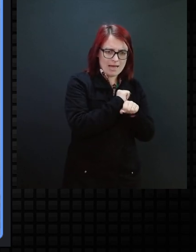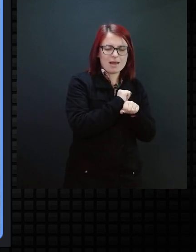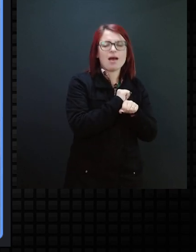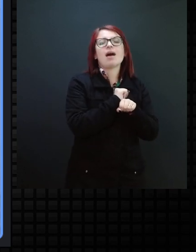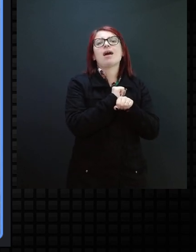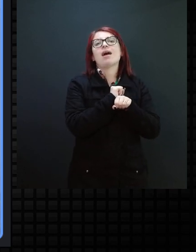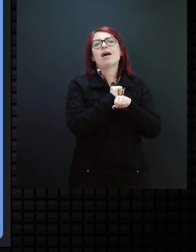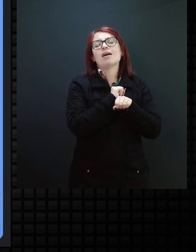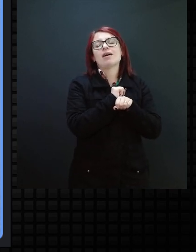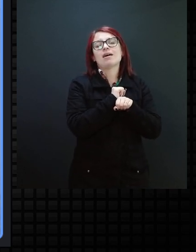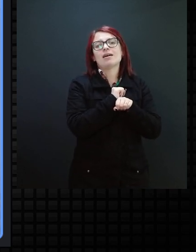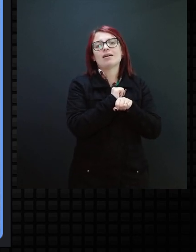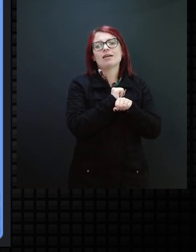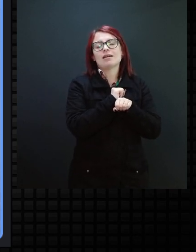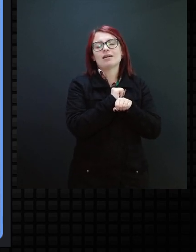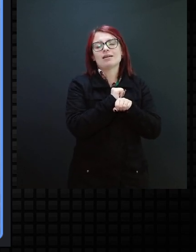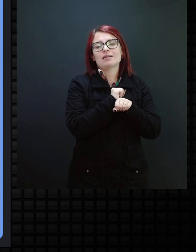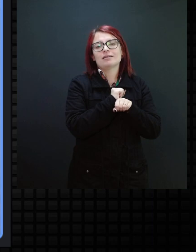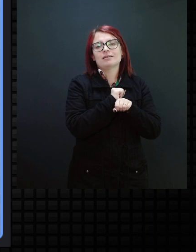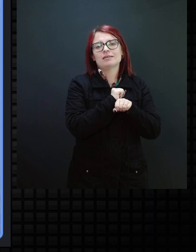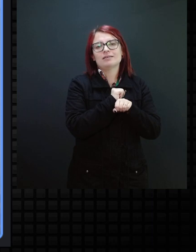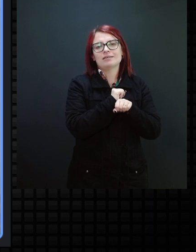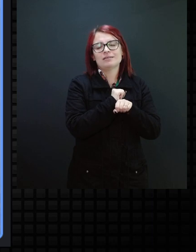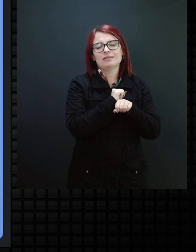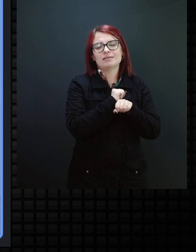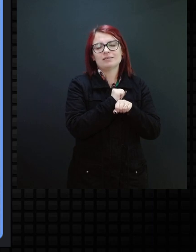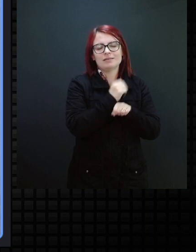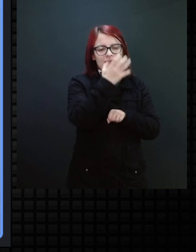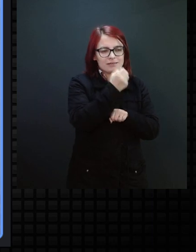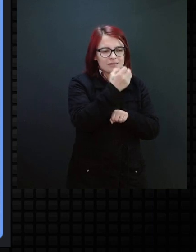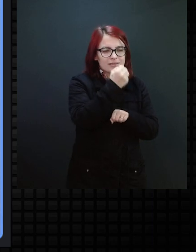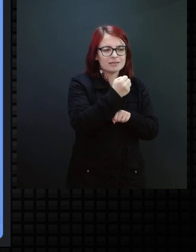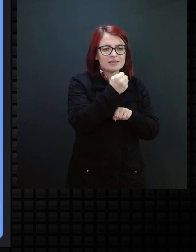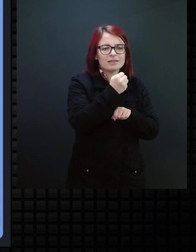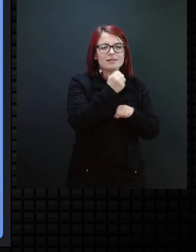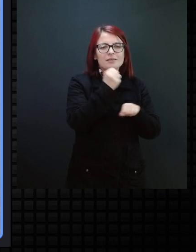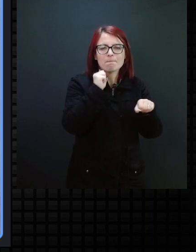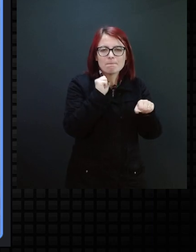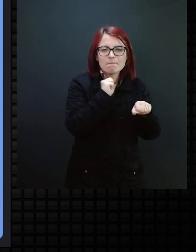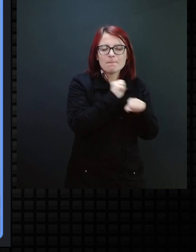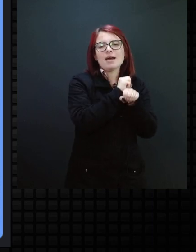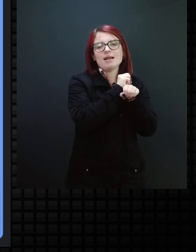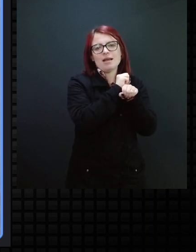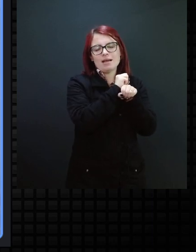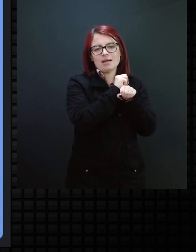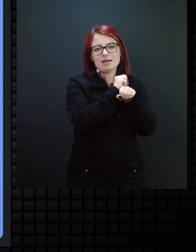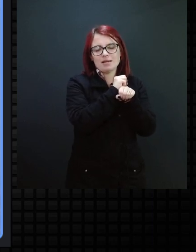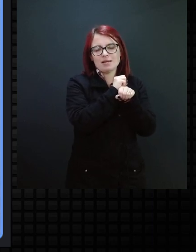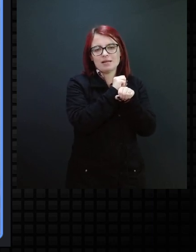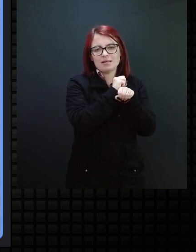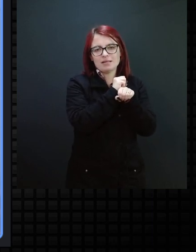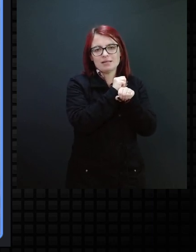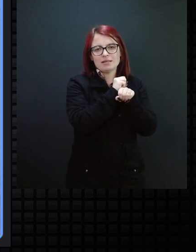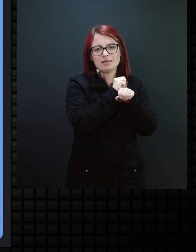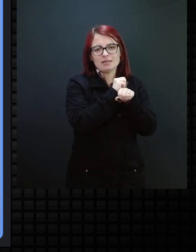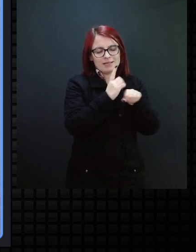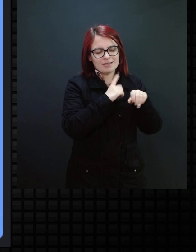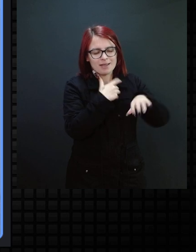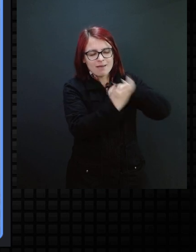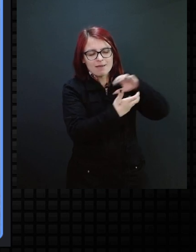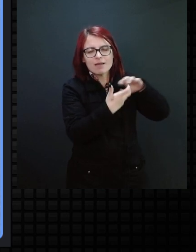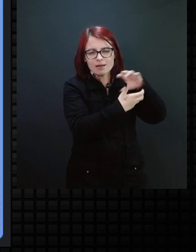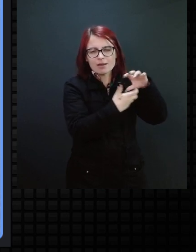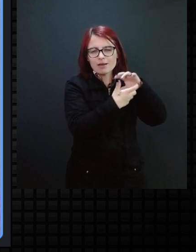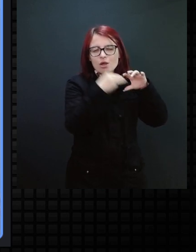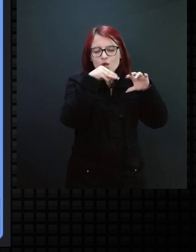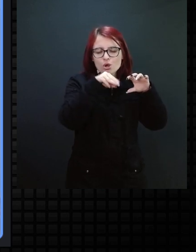mamar, que era um pouco mais pastoso ali, que tinha muitos cereais junto,